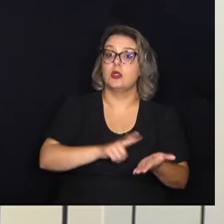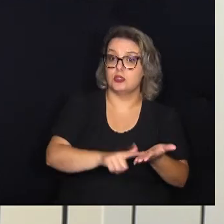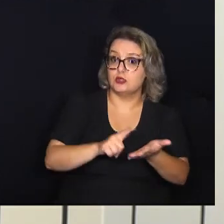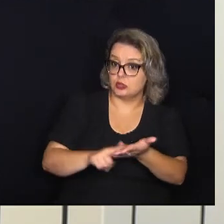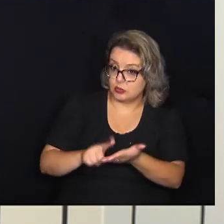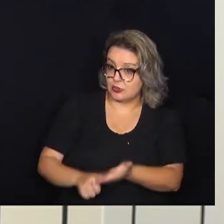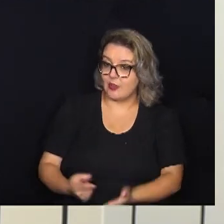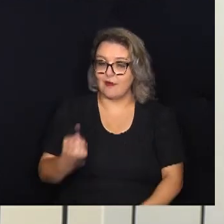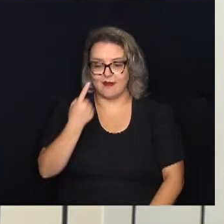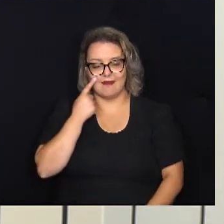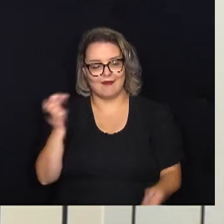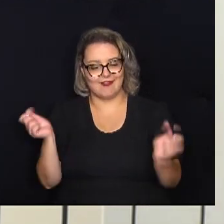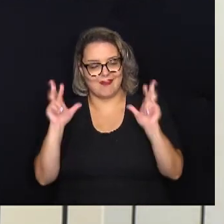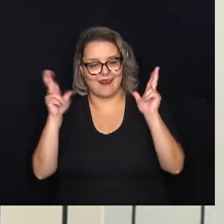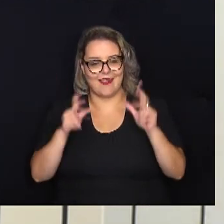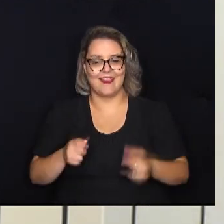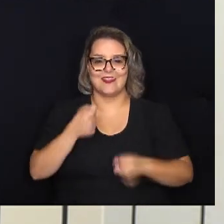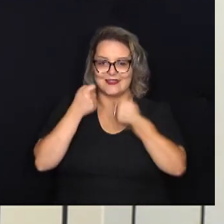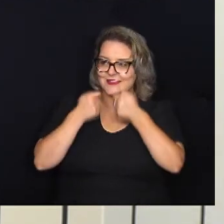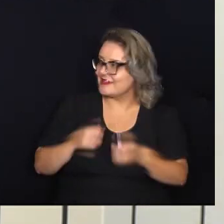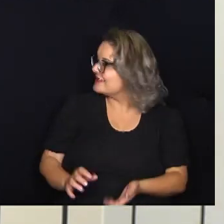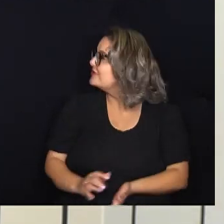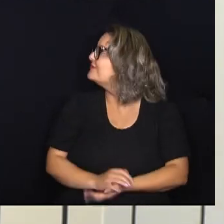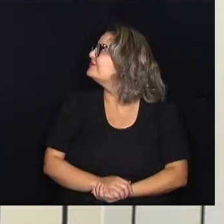Então, fique atento a esta reportagem.